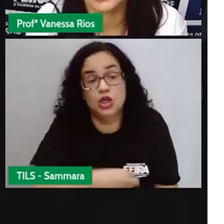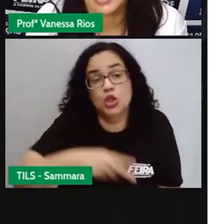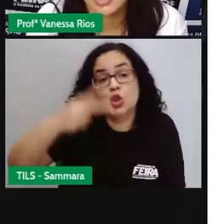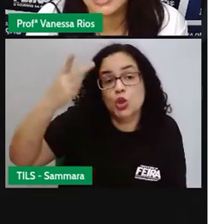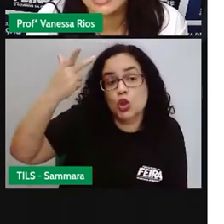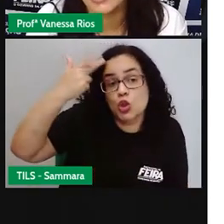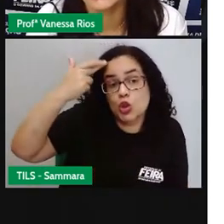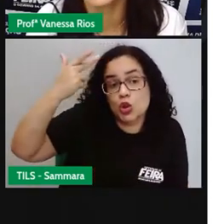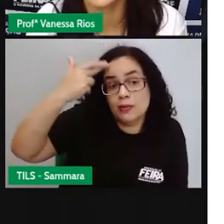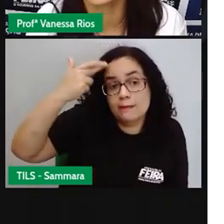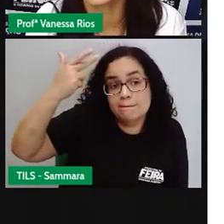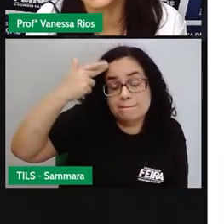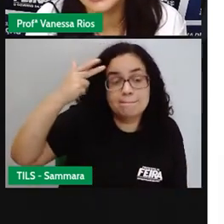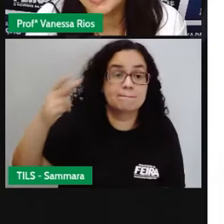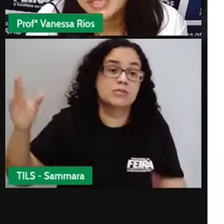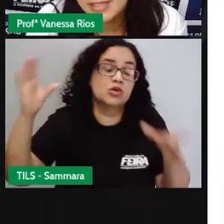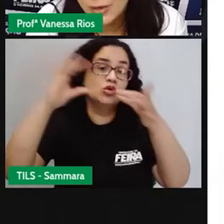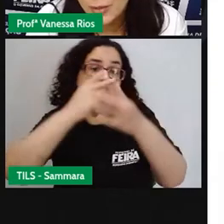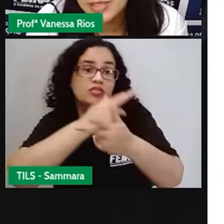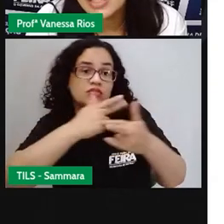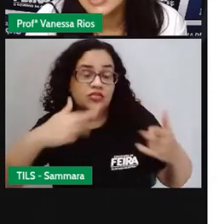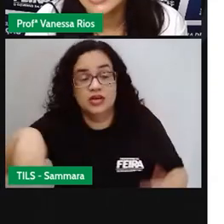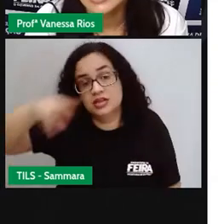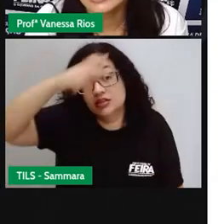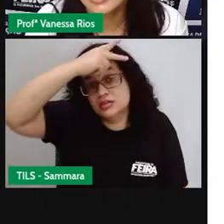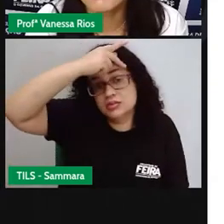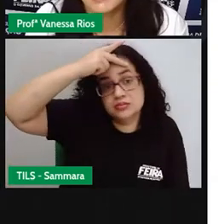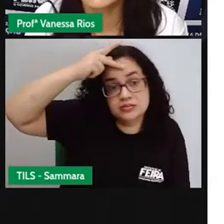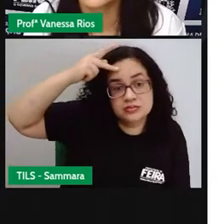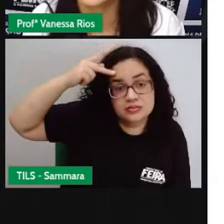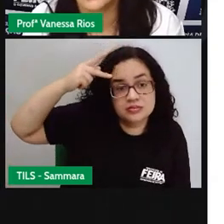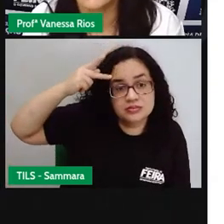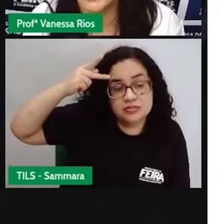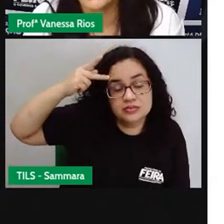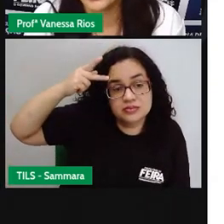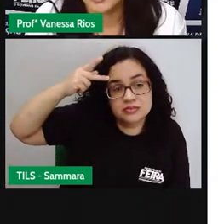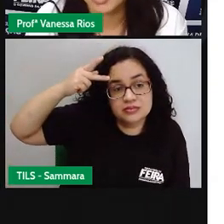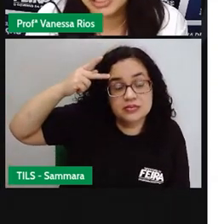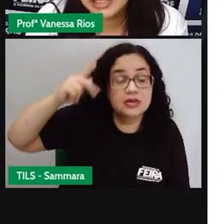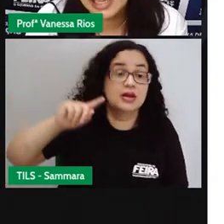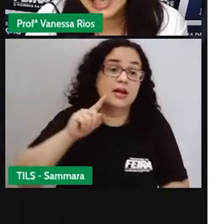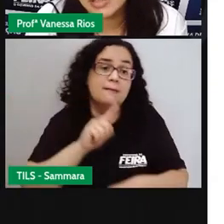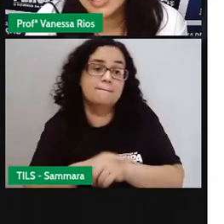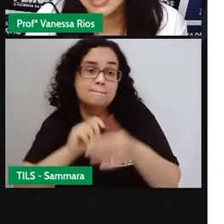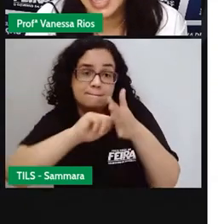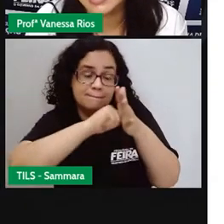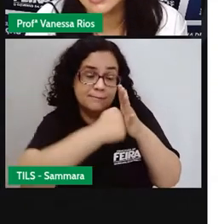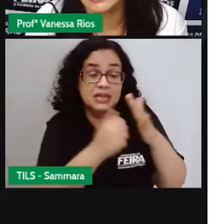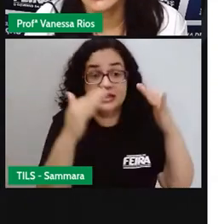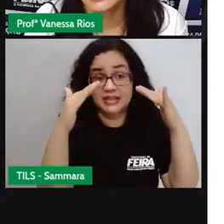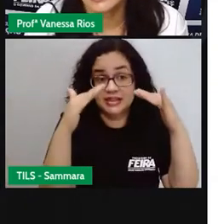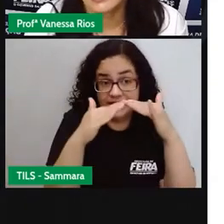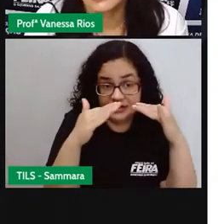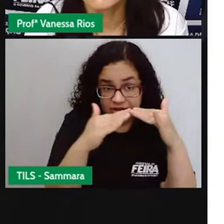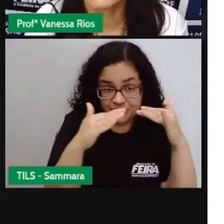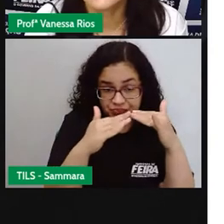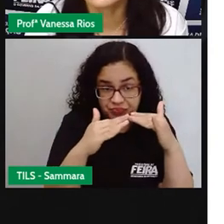está saindo em contato com muitas pessoas. Então, o fato de estar mais tempo trancados em casa